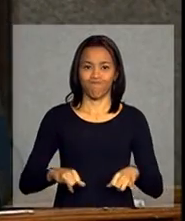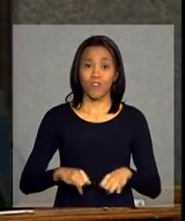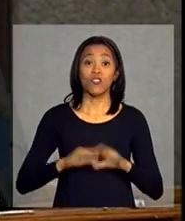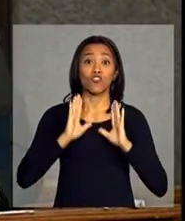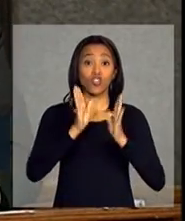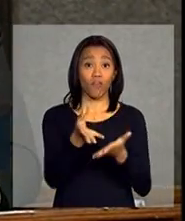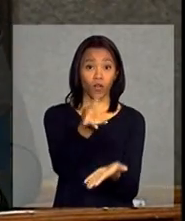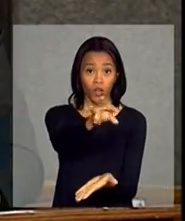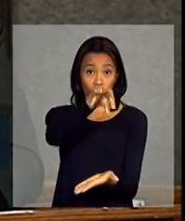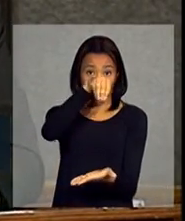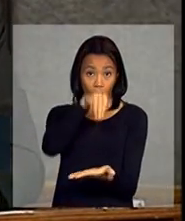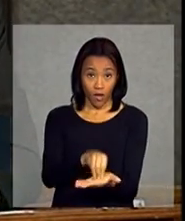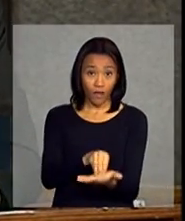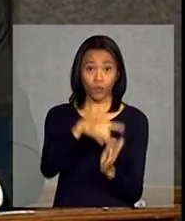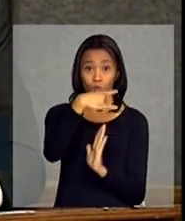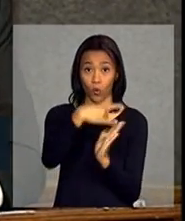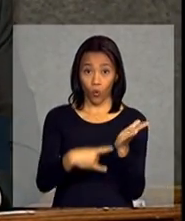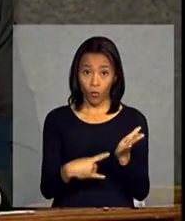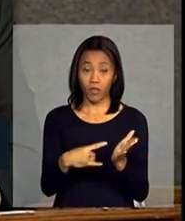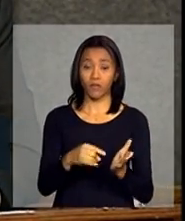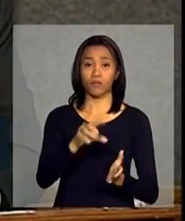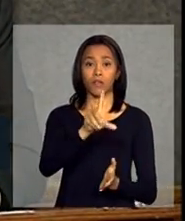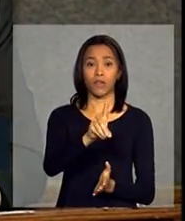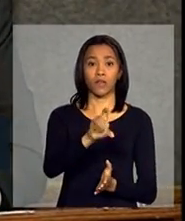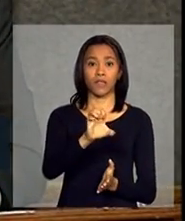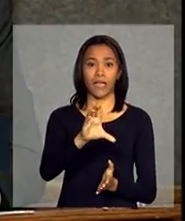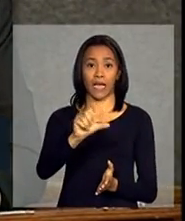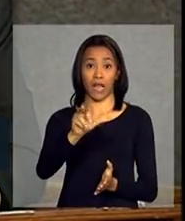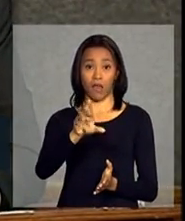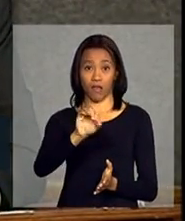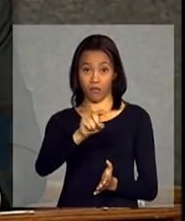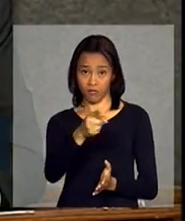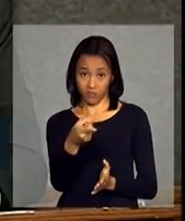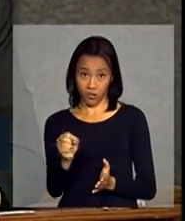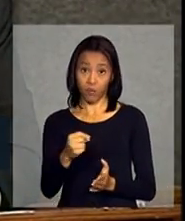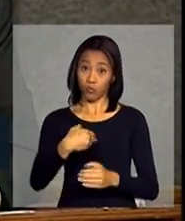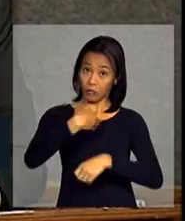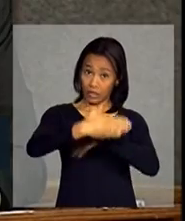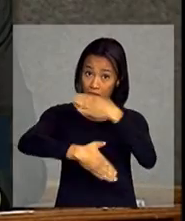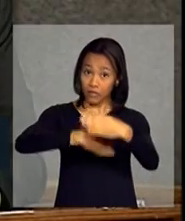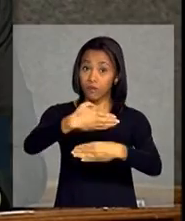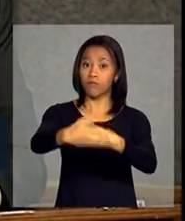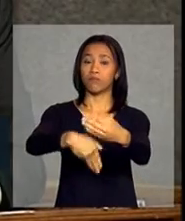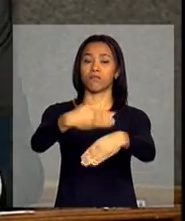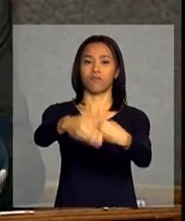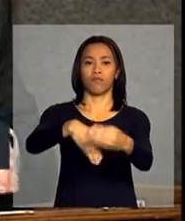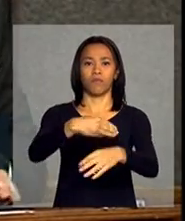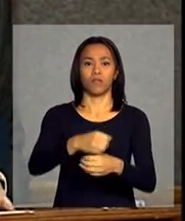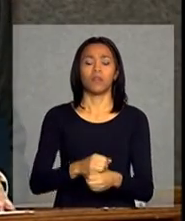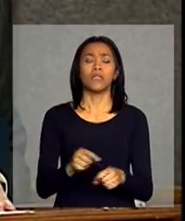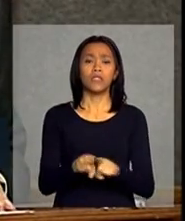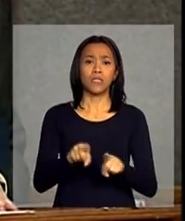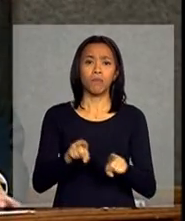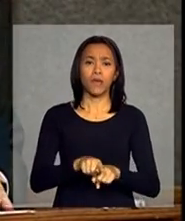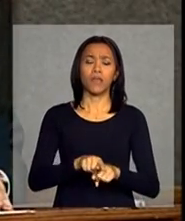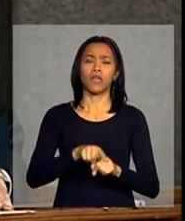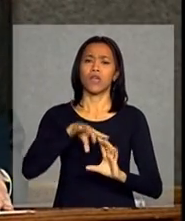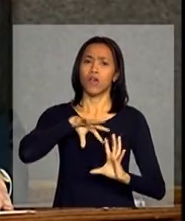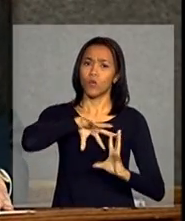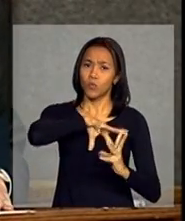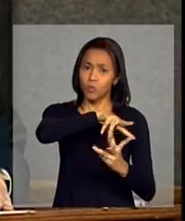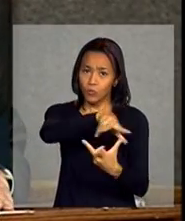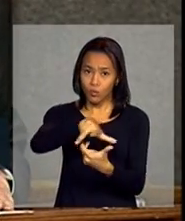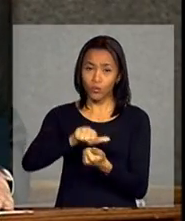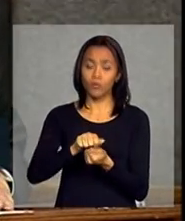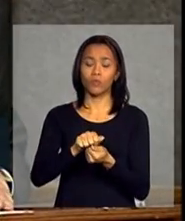Declaração do Milênio, nos objetivos do desenvolvimento do milênio. E, a nível global, estamos obtendo